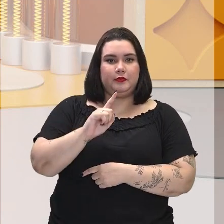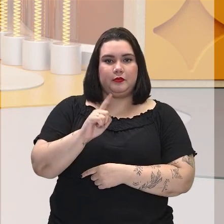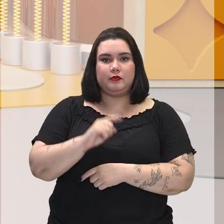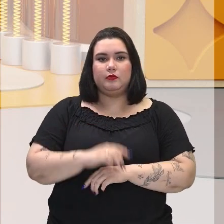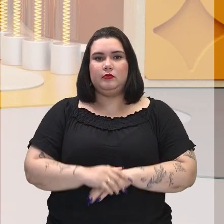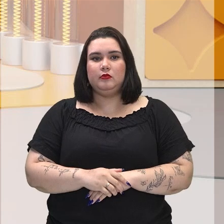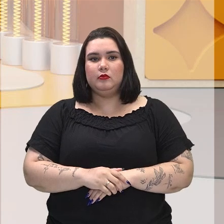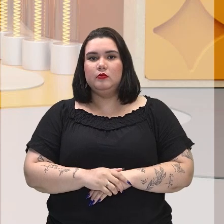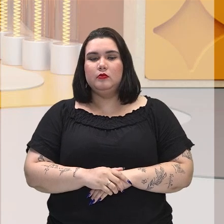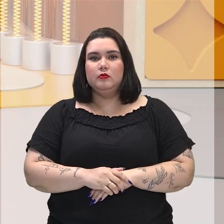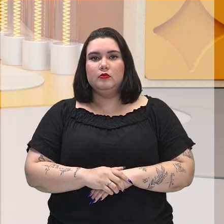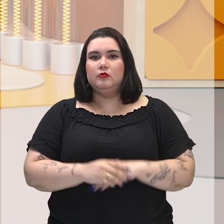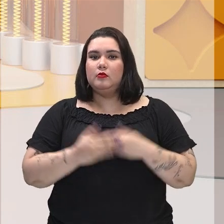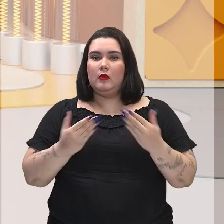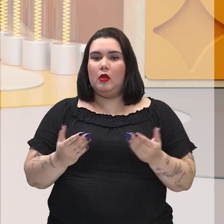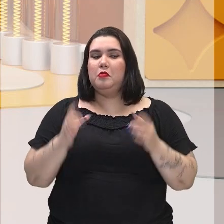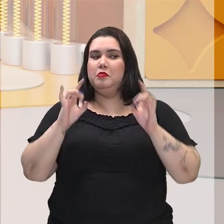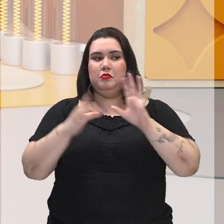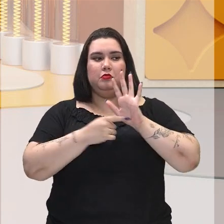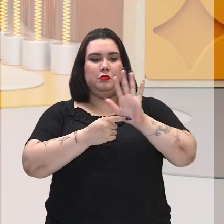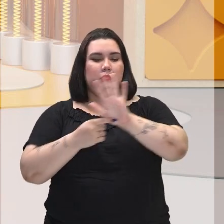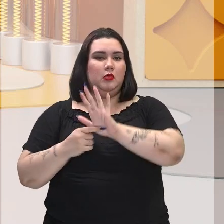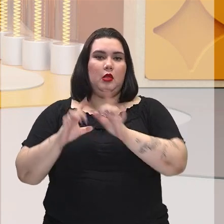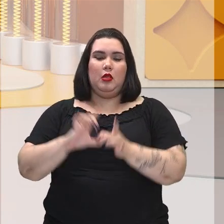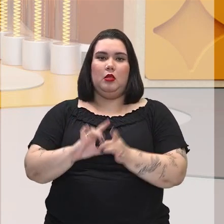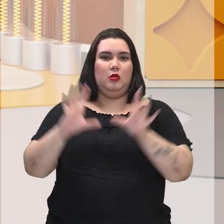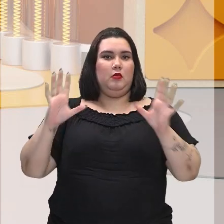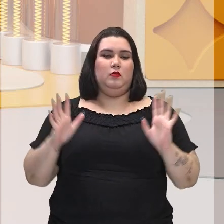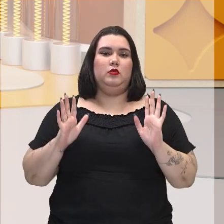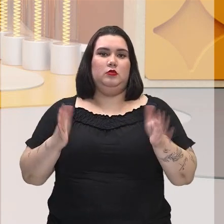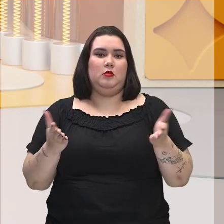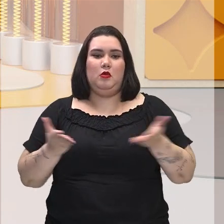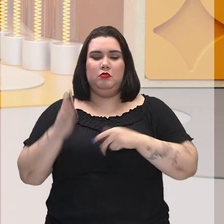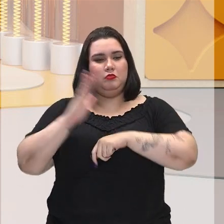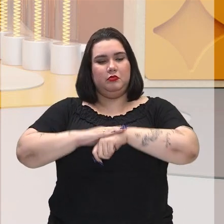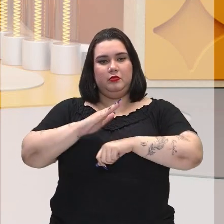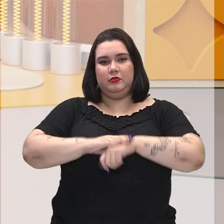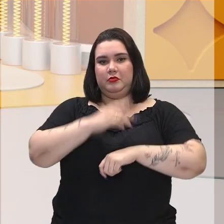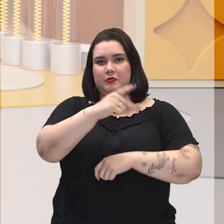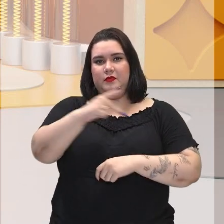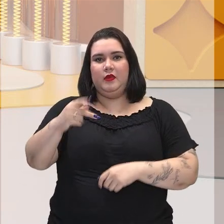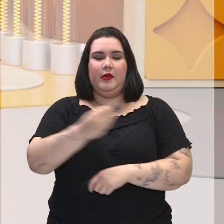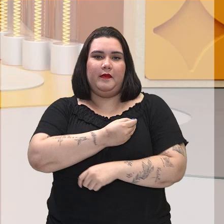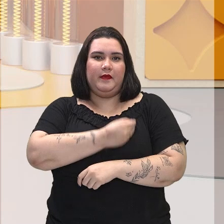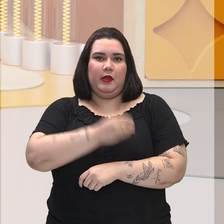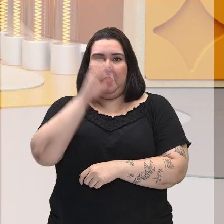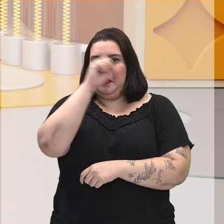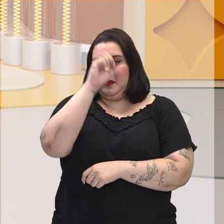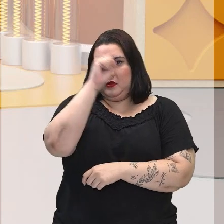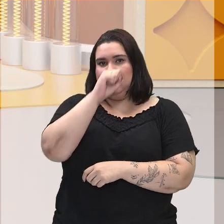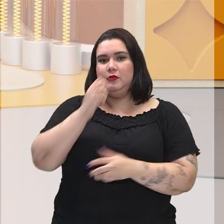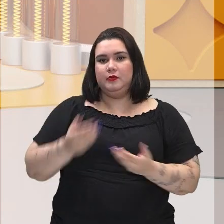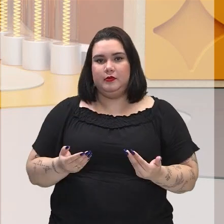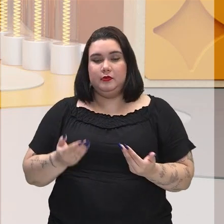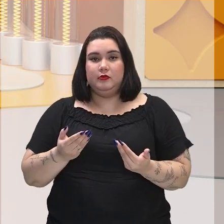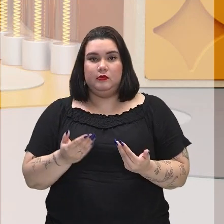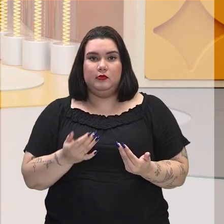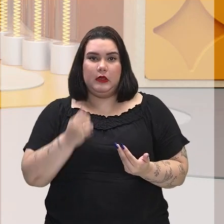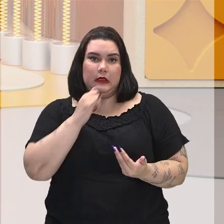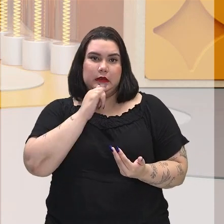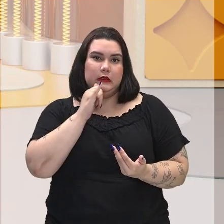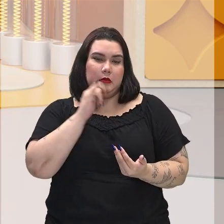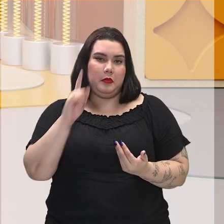aí. Estão livres agora, deem seu jeito de viver. Basicamente, nós podemos dizer que aconteceu dessa forma.